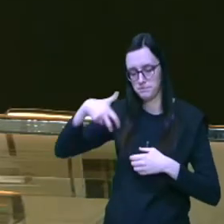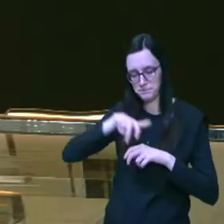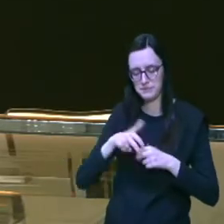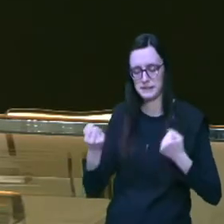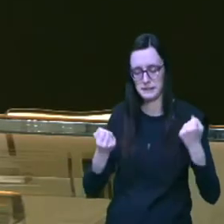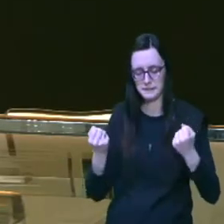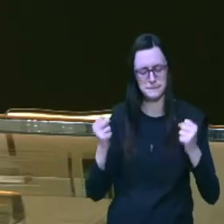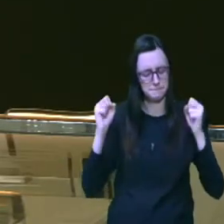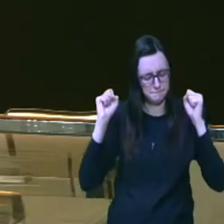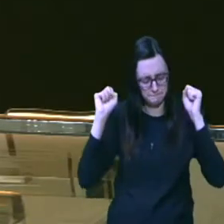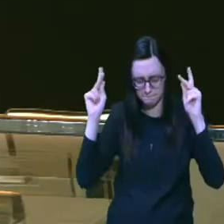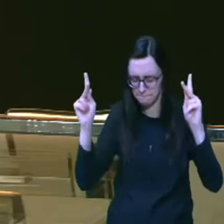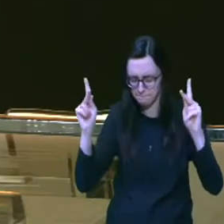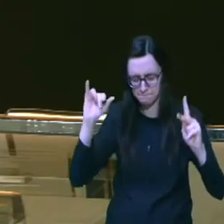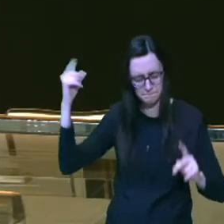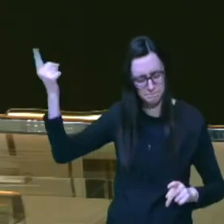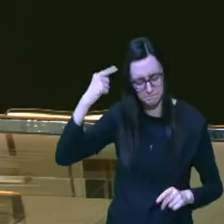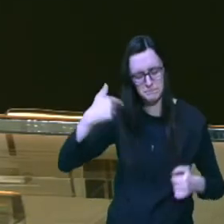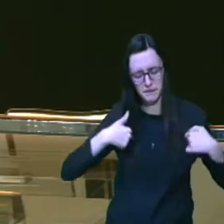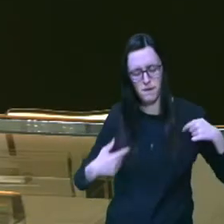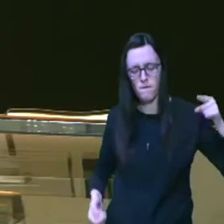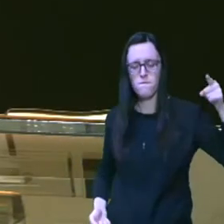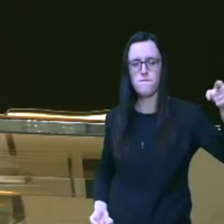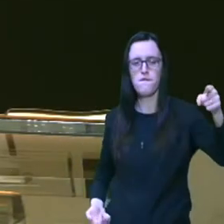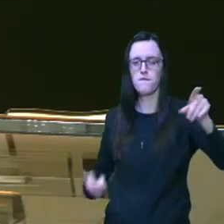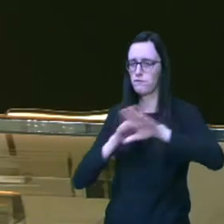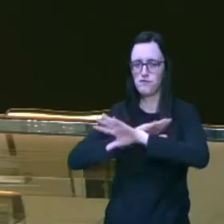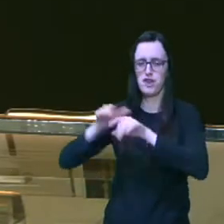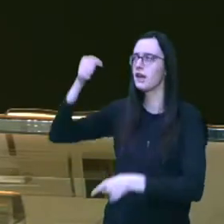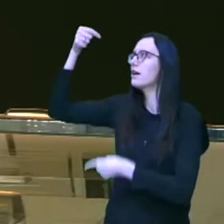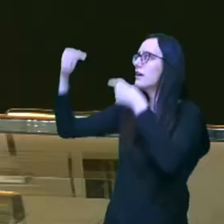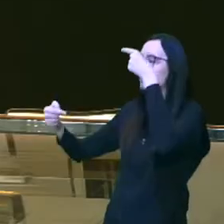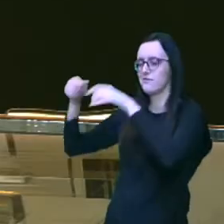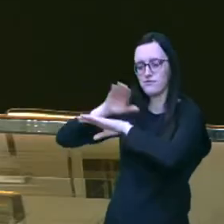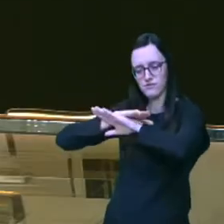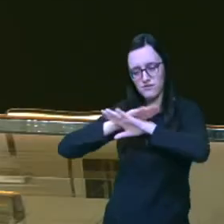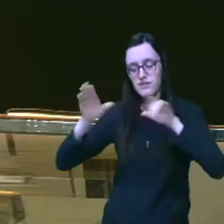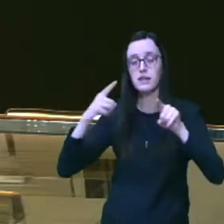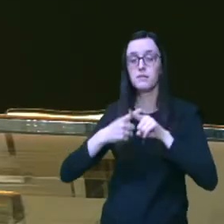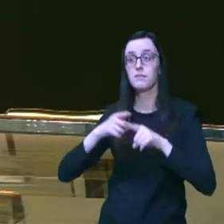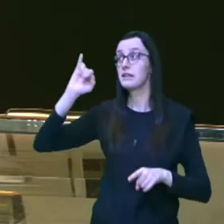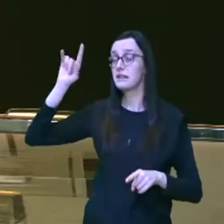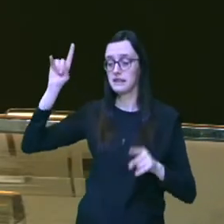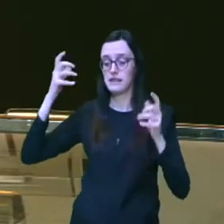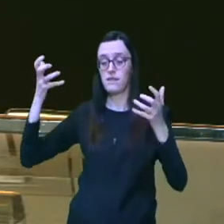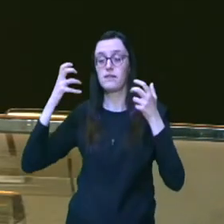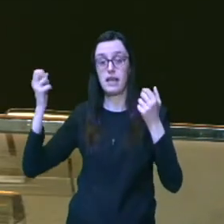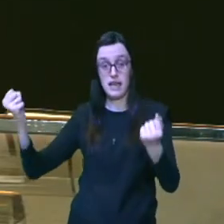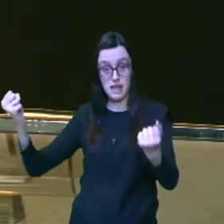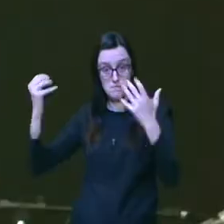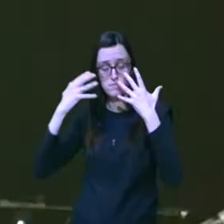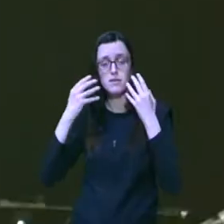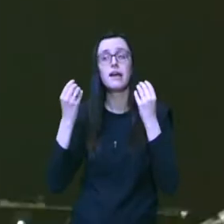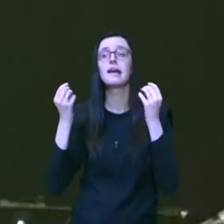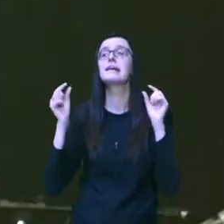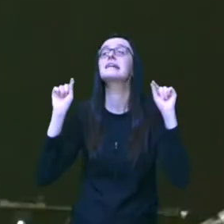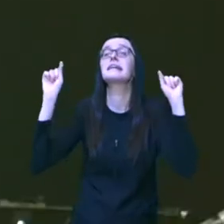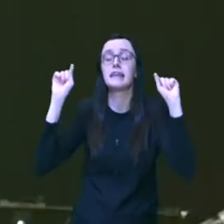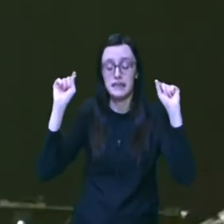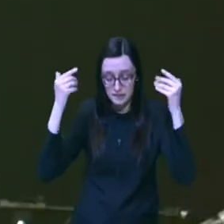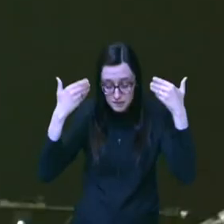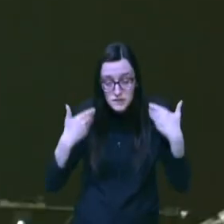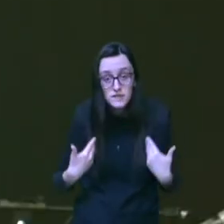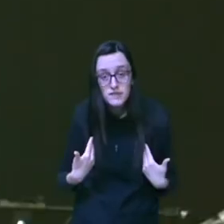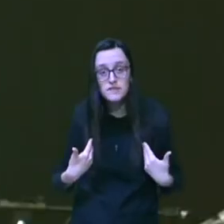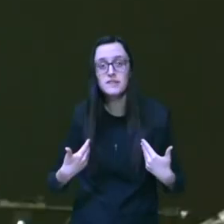tá bom Deus quando o senhor mandar eu vou eu não discuto mais porque se o senhor quer abençoar quem somos nós pra